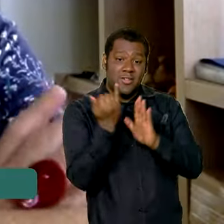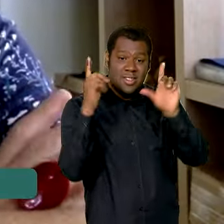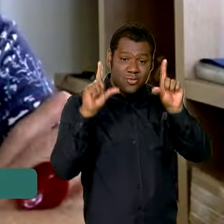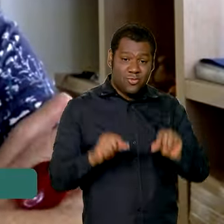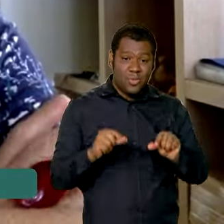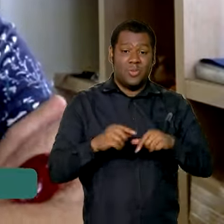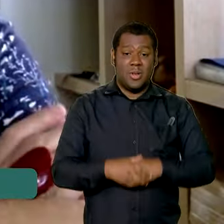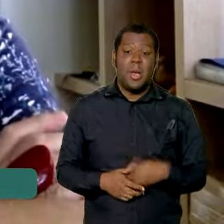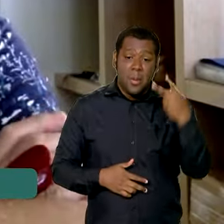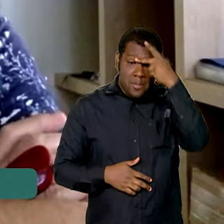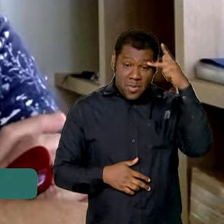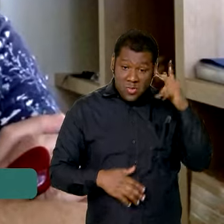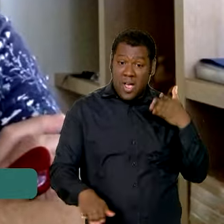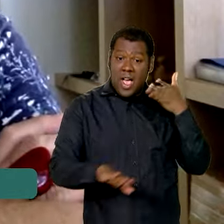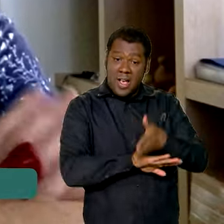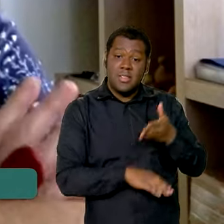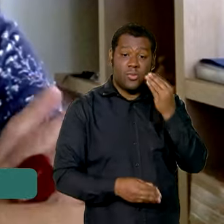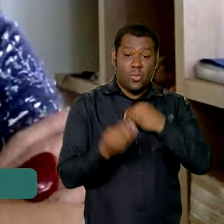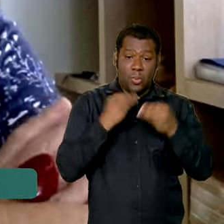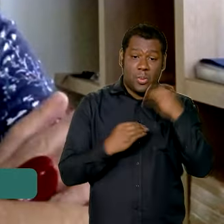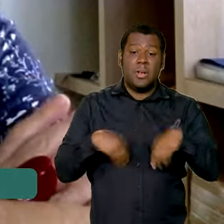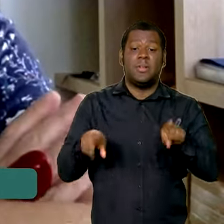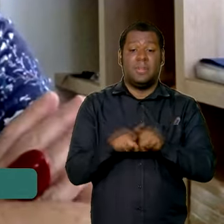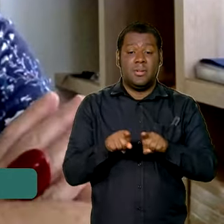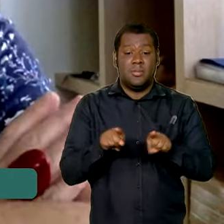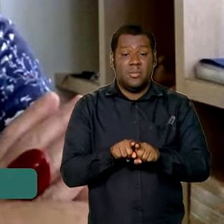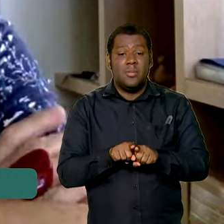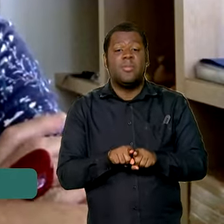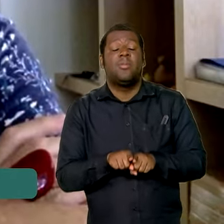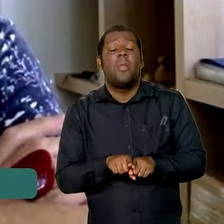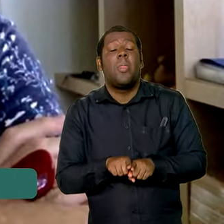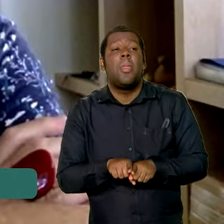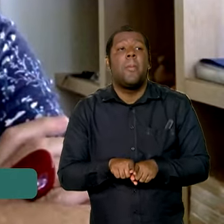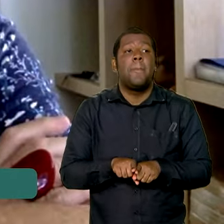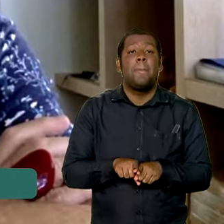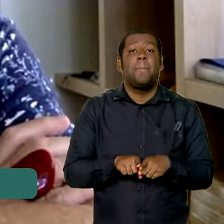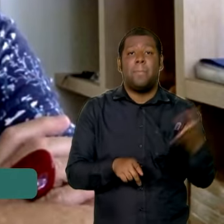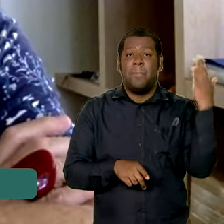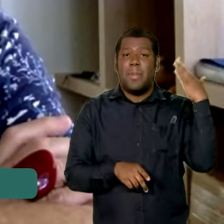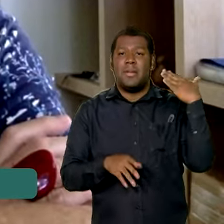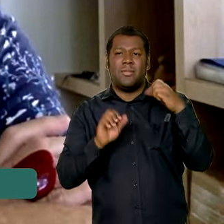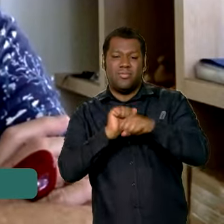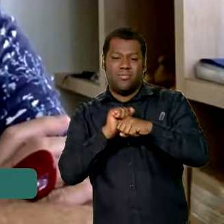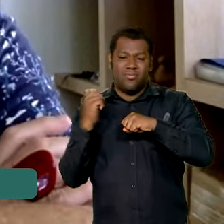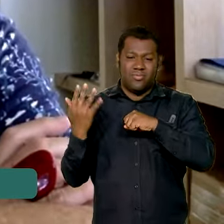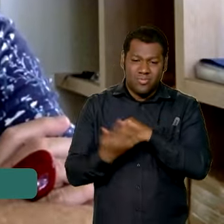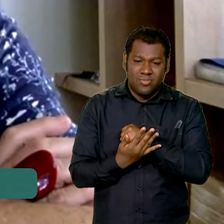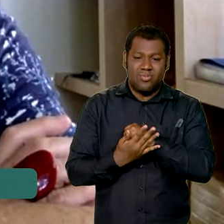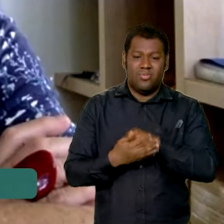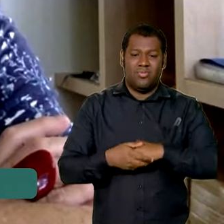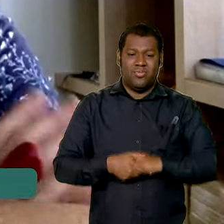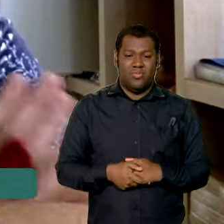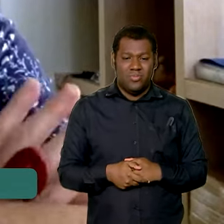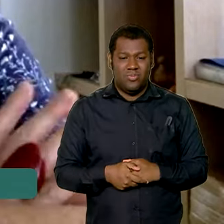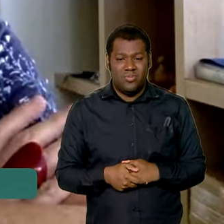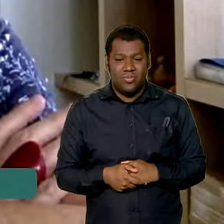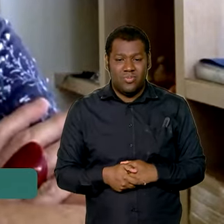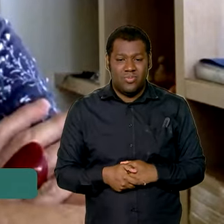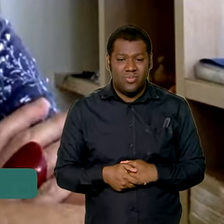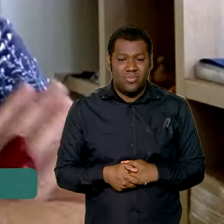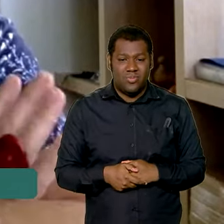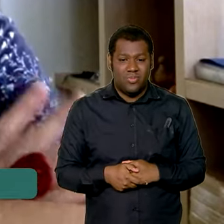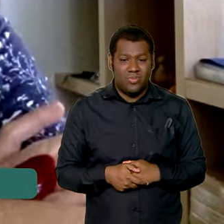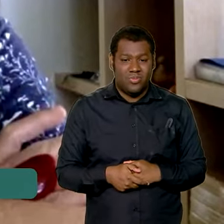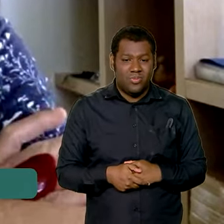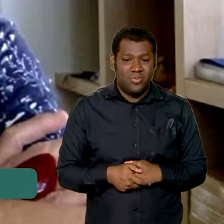pessoas possam ter acesso a eles. Houve também, desde o processo da pandemia, uma diminuição importante do preço